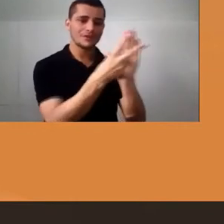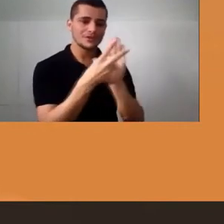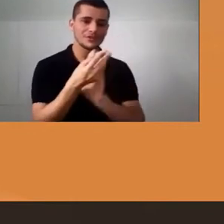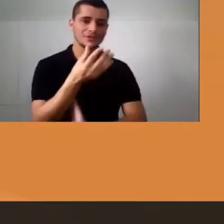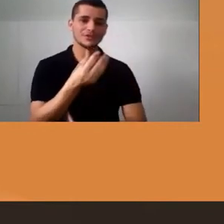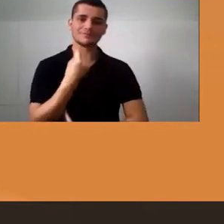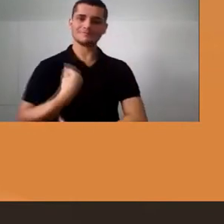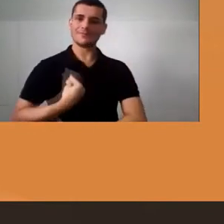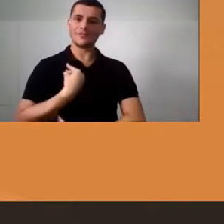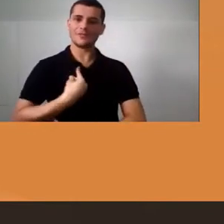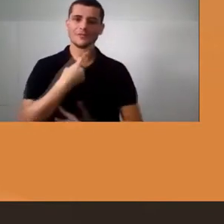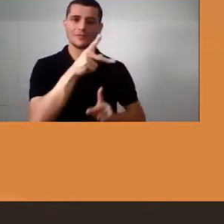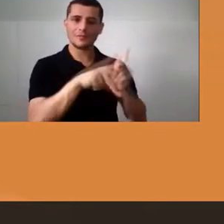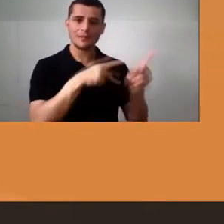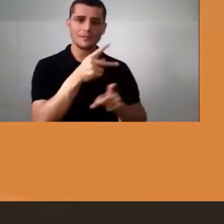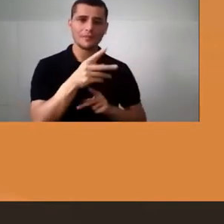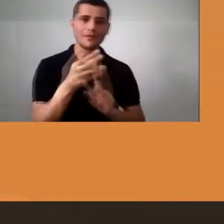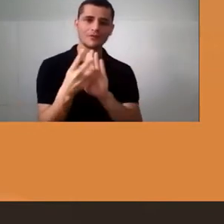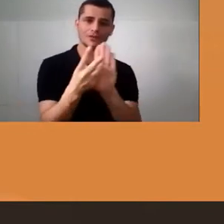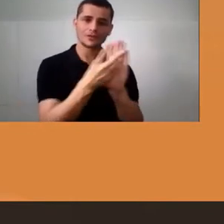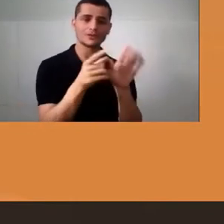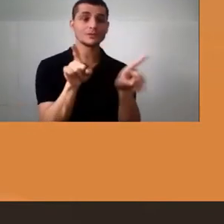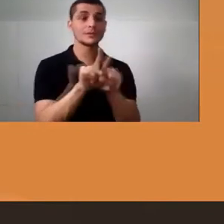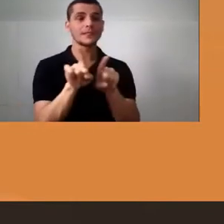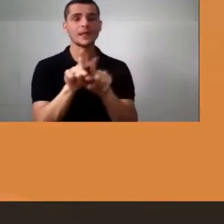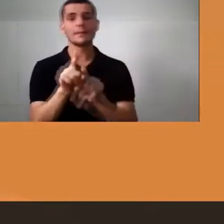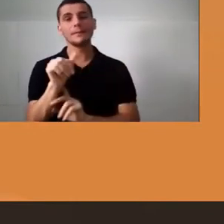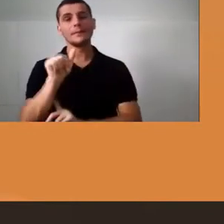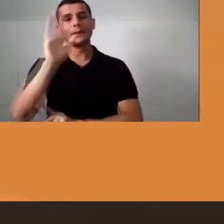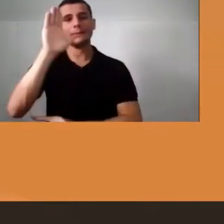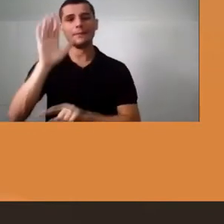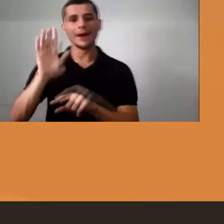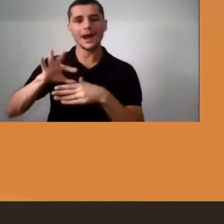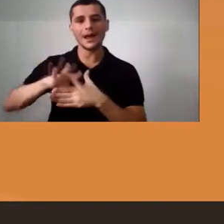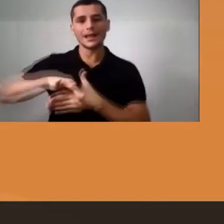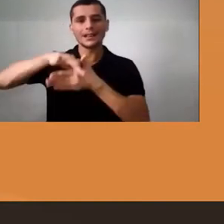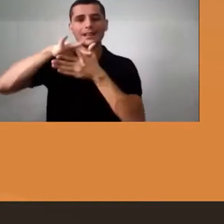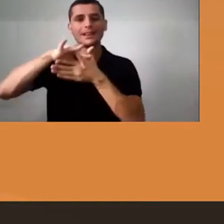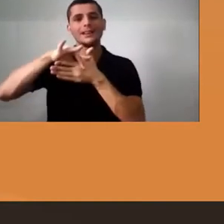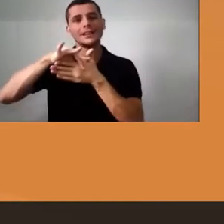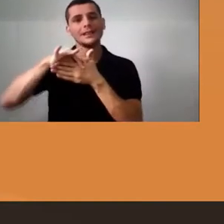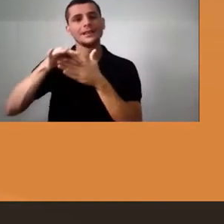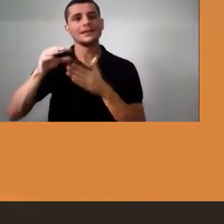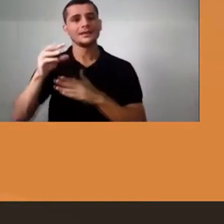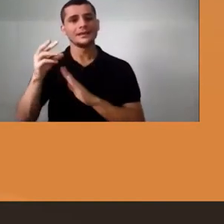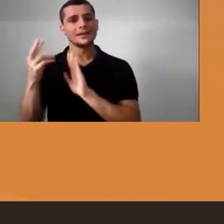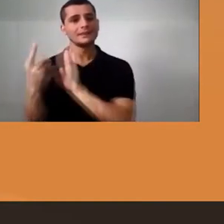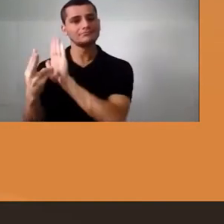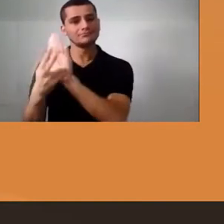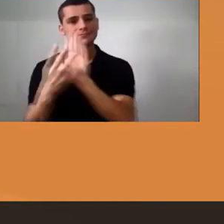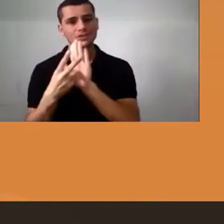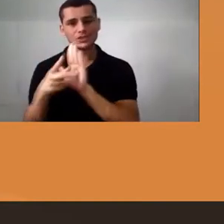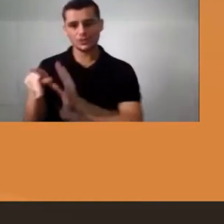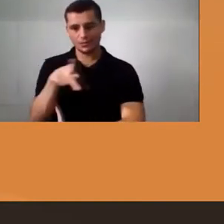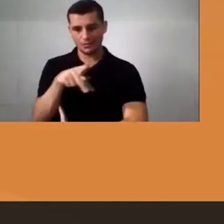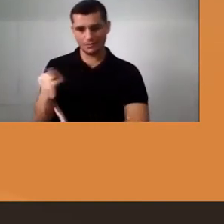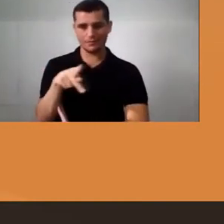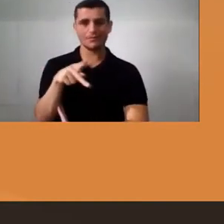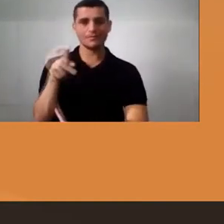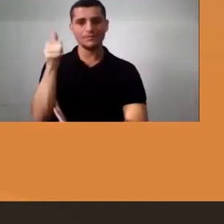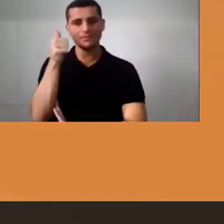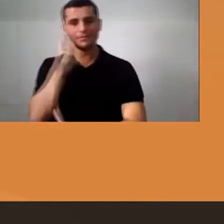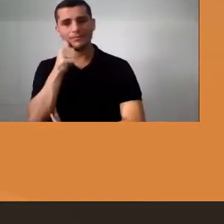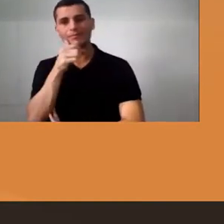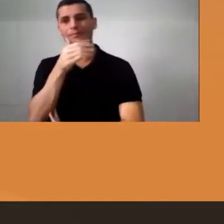mais presença de lideranças indígenas e das próprias professoras e professores indígenas fazendo trocas com